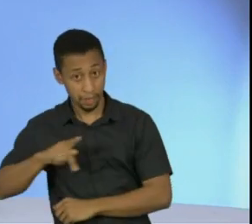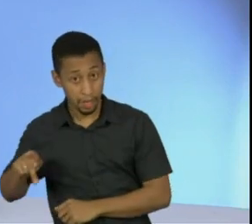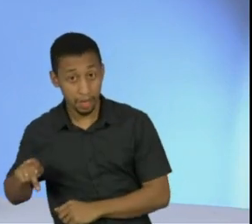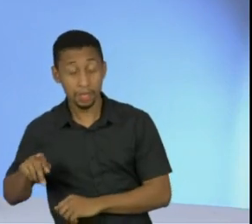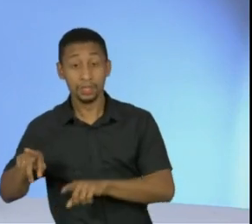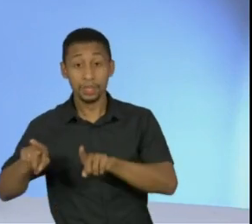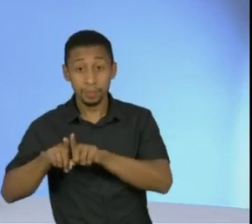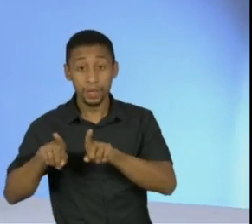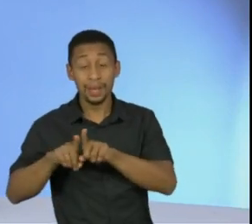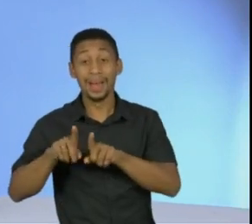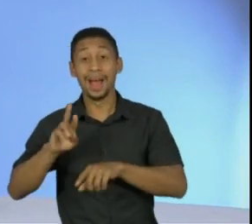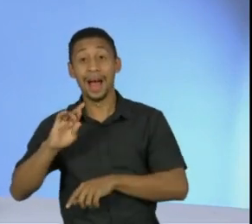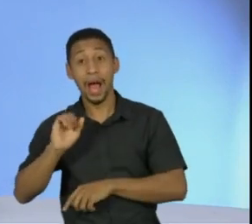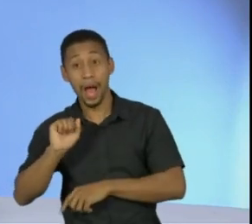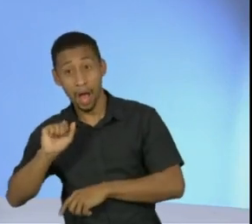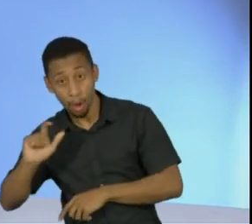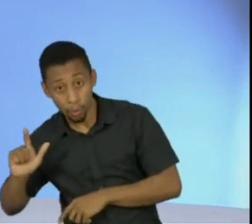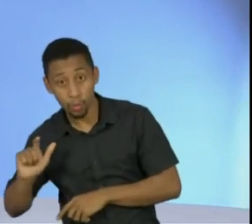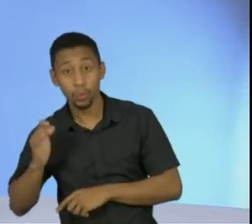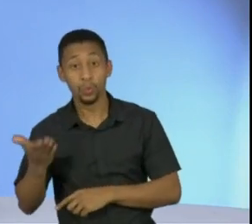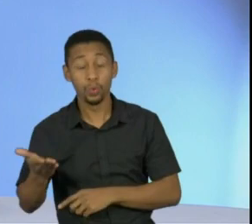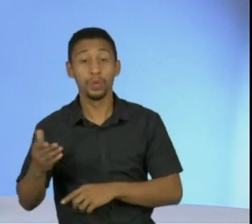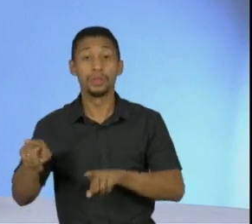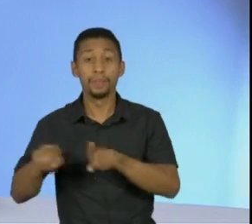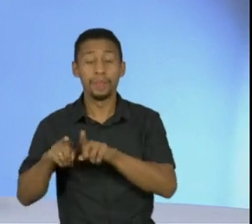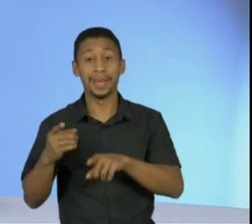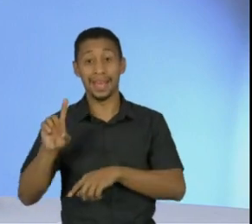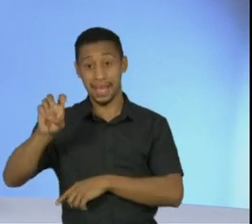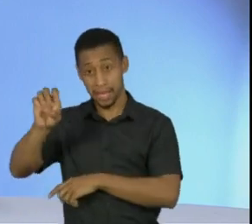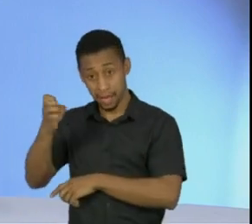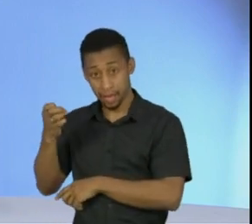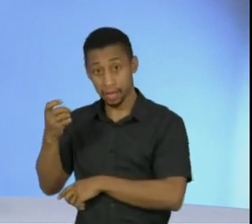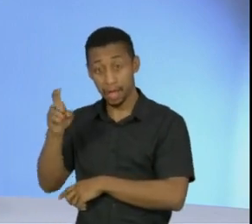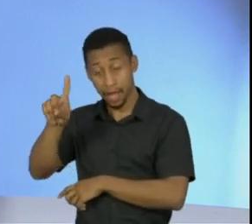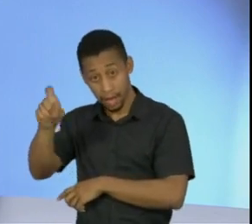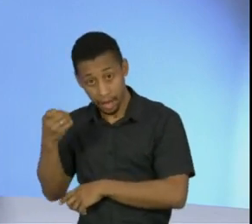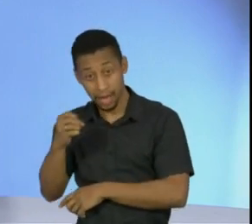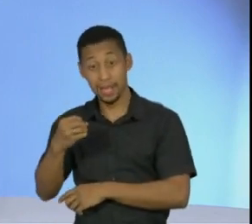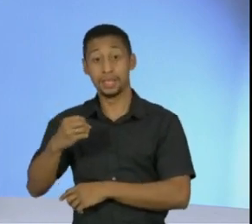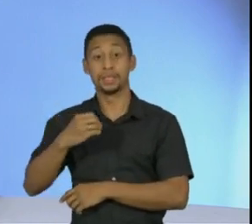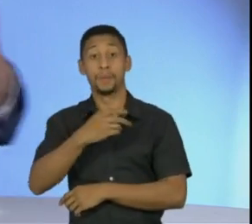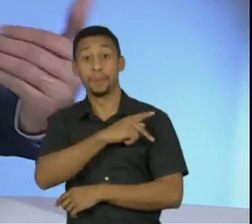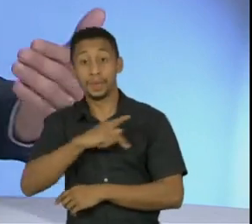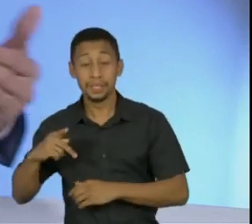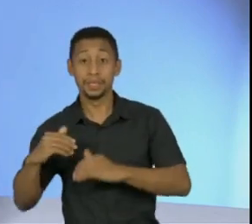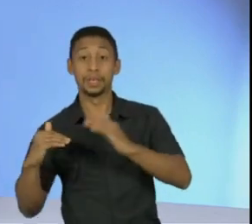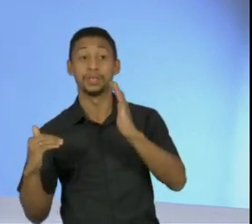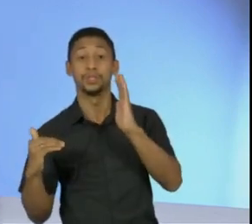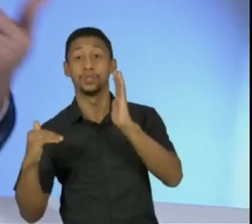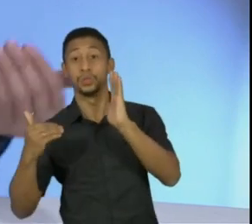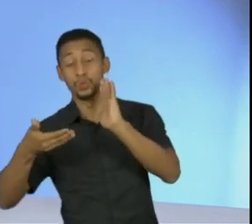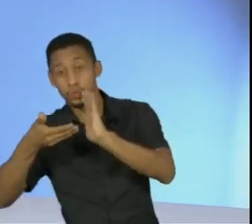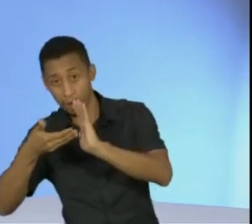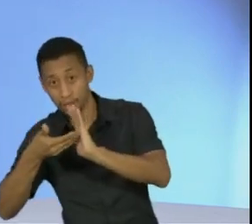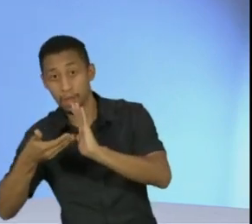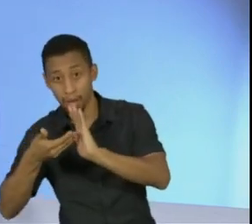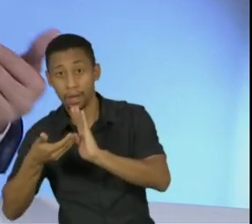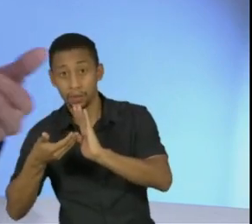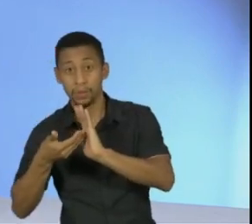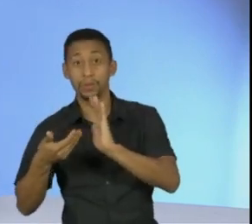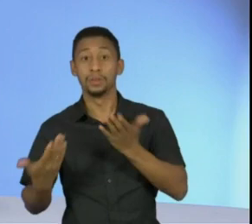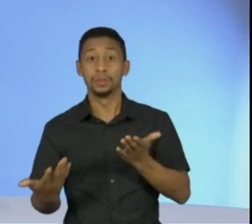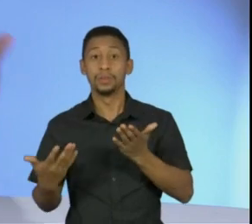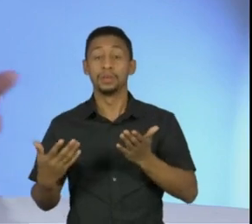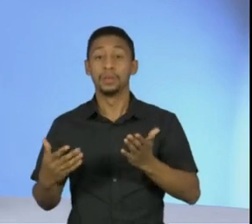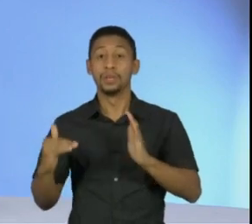que foi o ministro, estive com o ex-presidente do Senado, enfim, foi uma ação importante de muitos governadores e